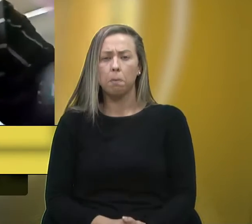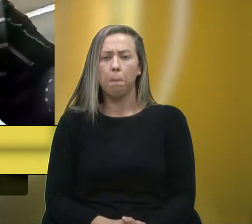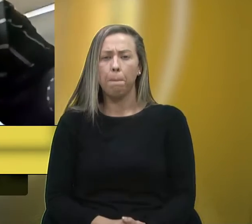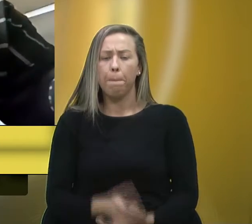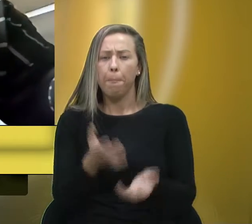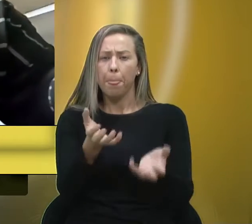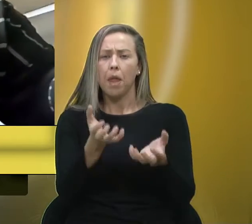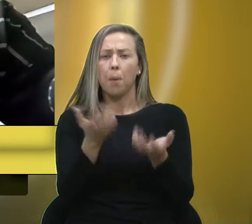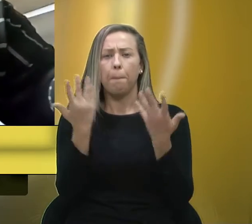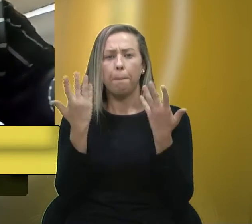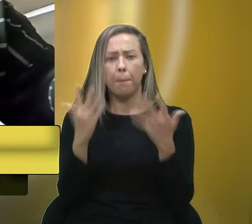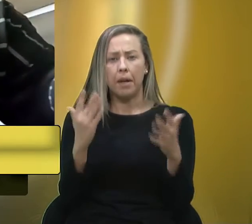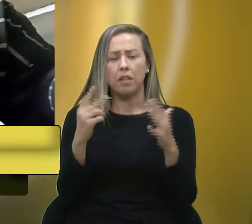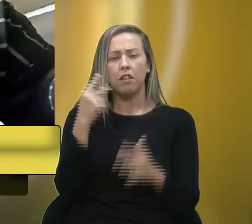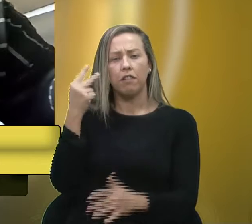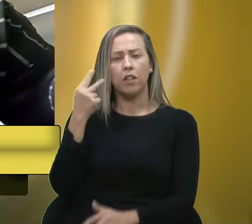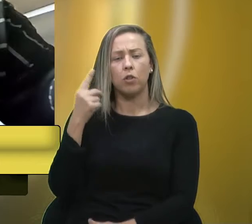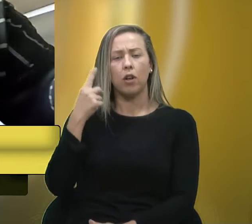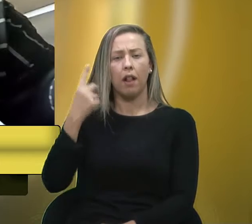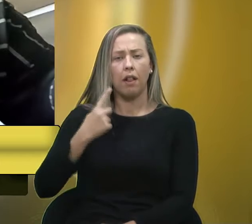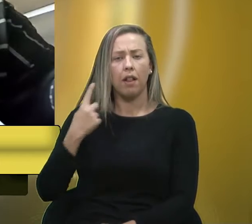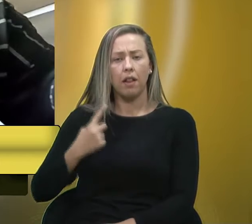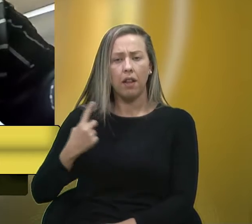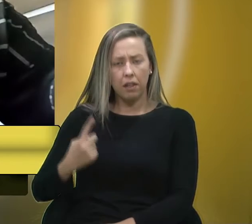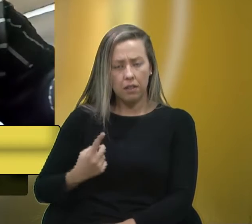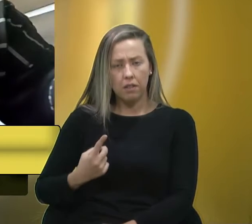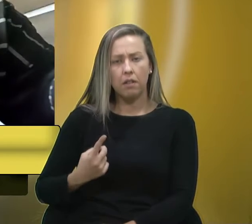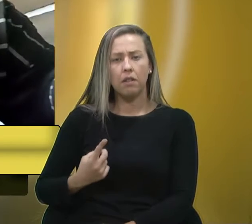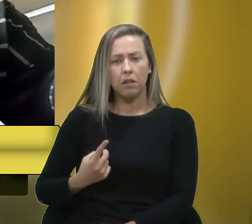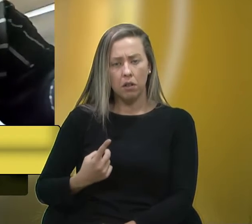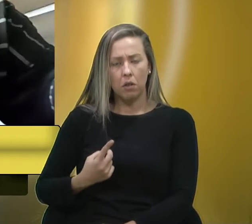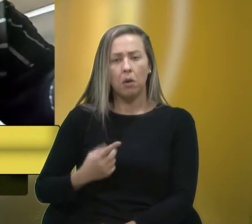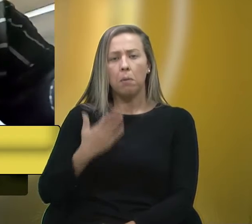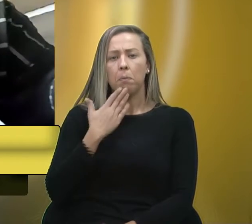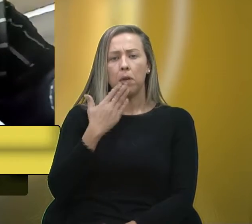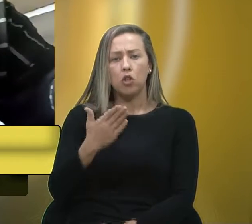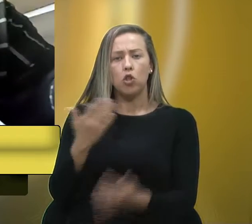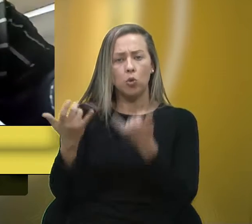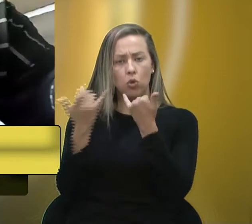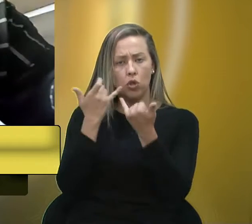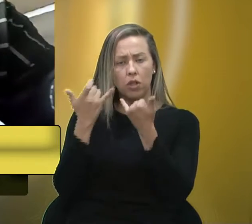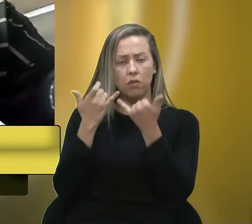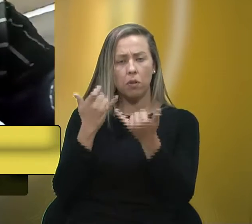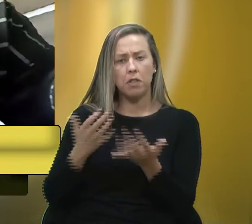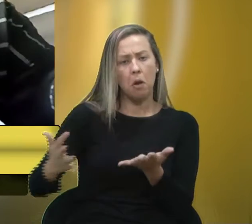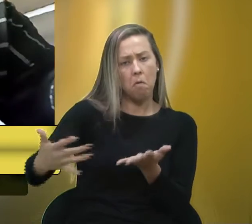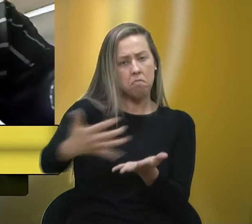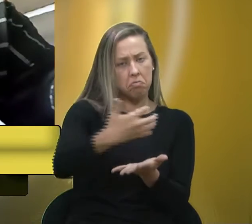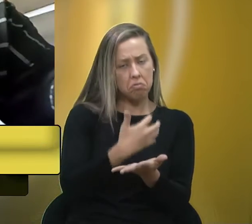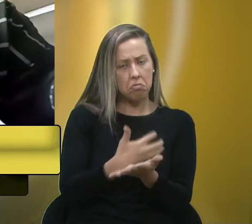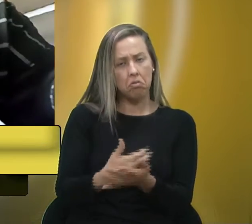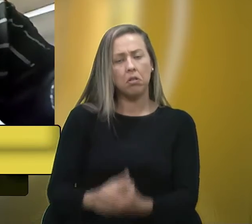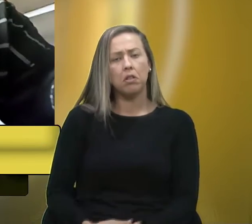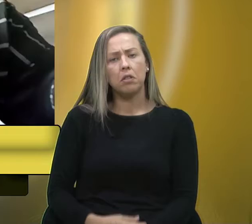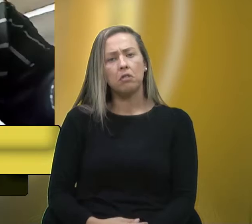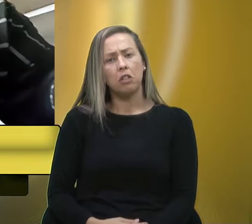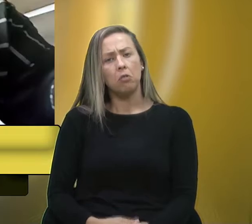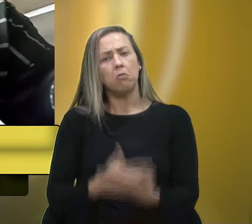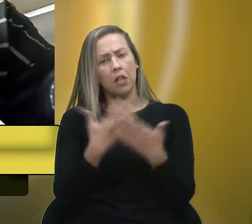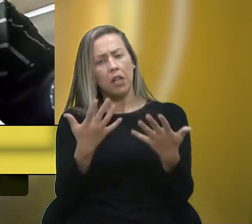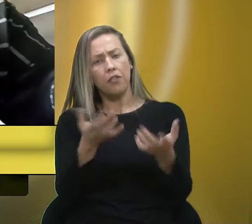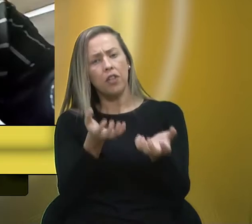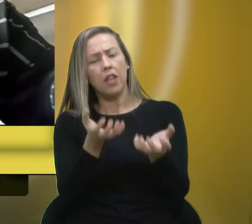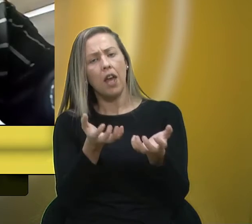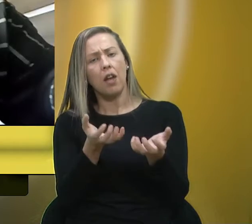queria parabenizar a vereadora Denise por esse pedido de informação. Vereadora Denise, eu quero